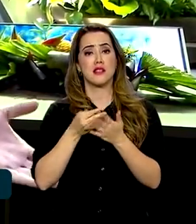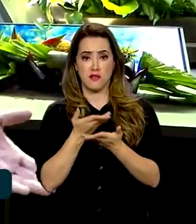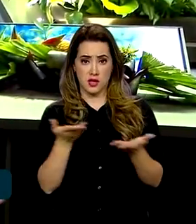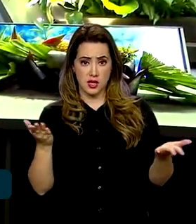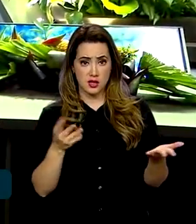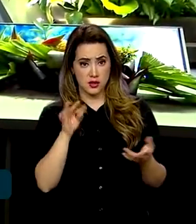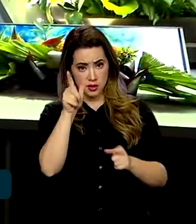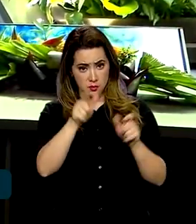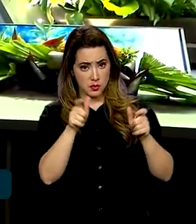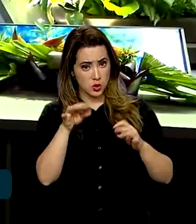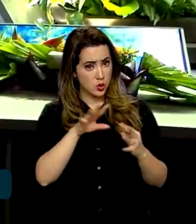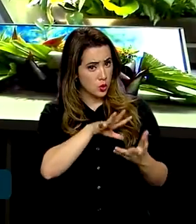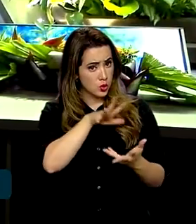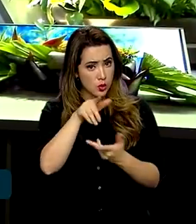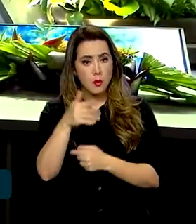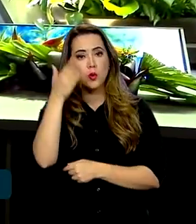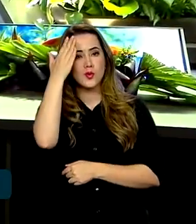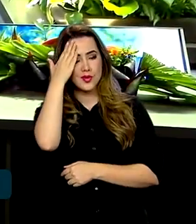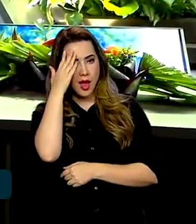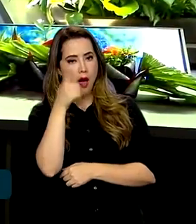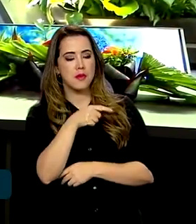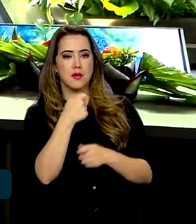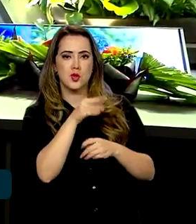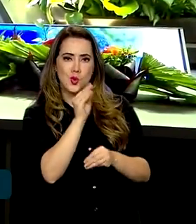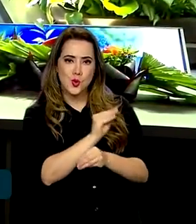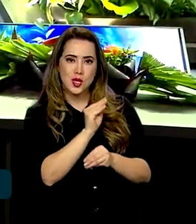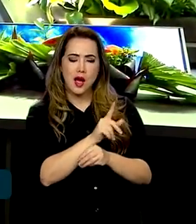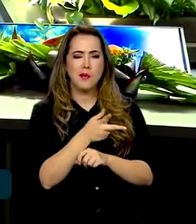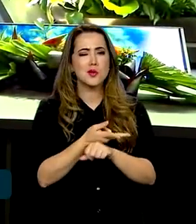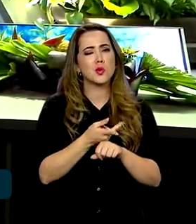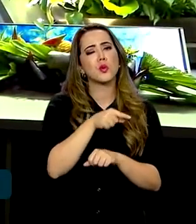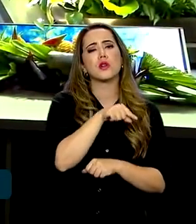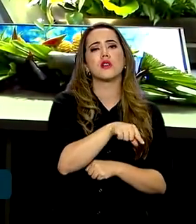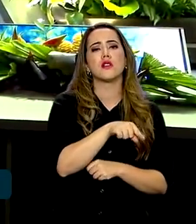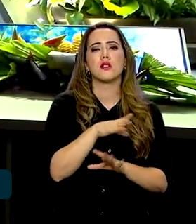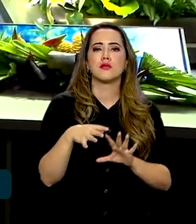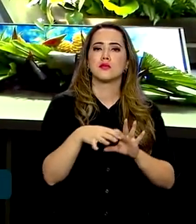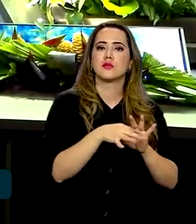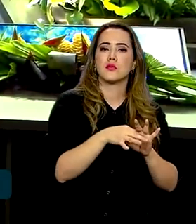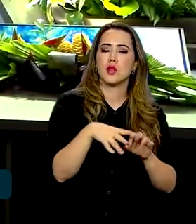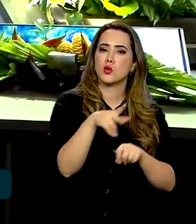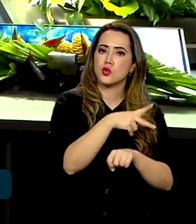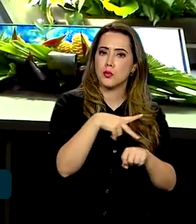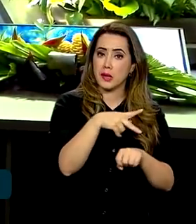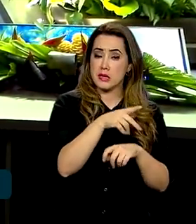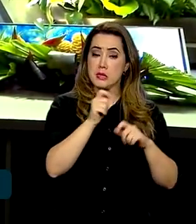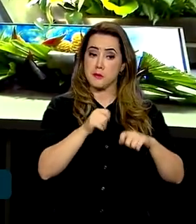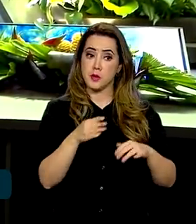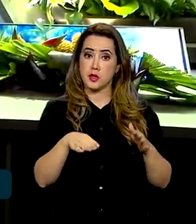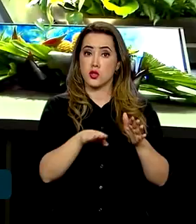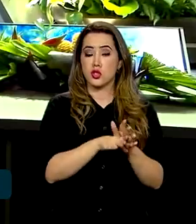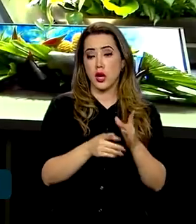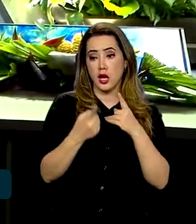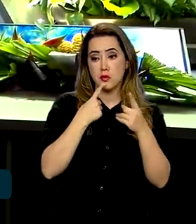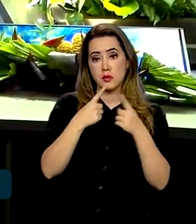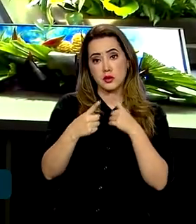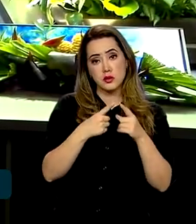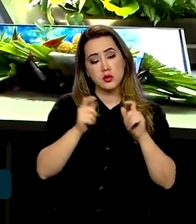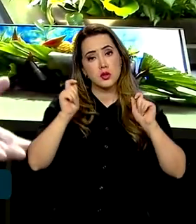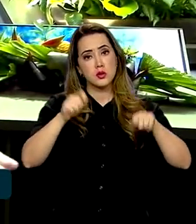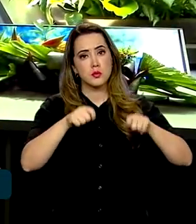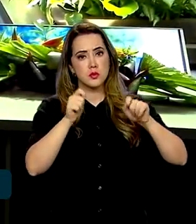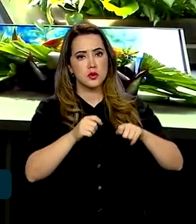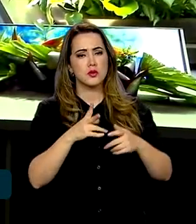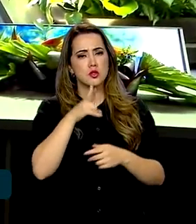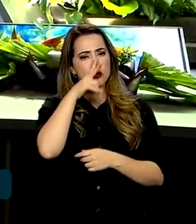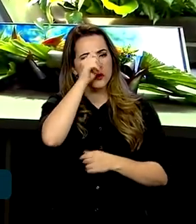E todo mundo no mundo sabe disso. O que se procura aqui é uma união que permita se chegar numa negociação, numa posição de